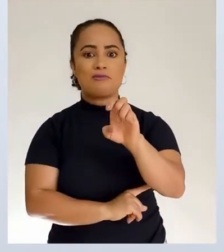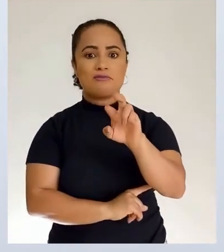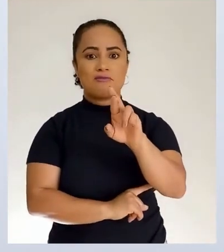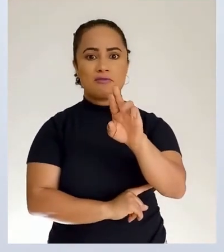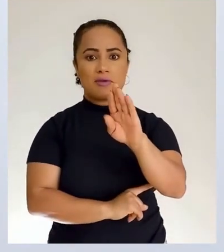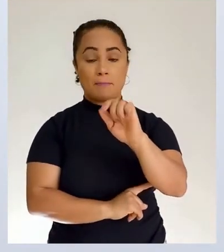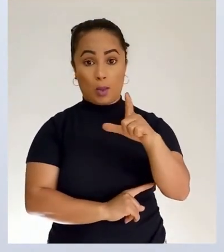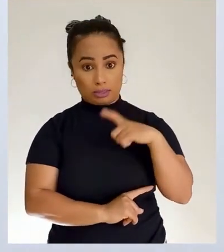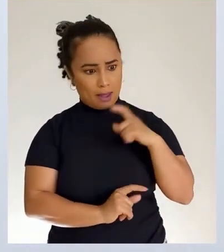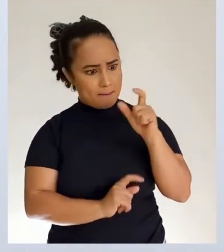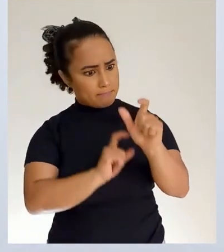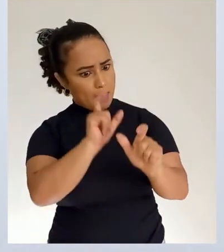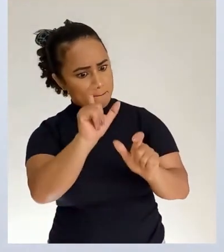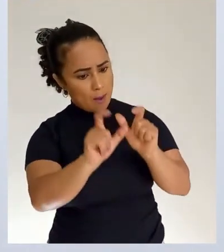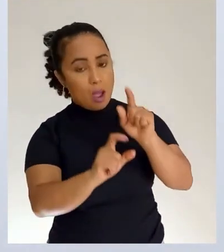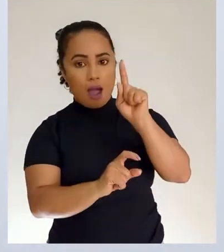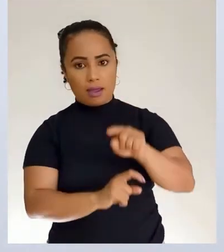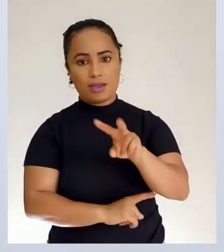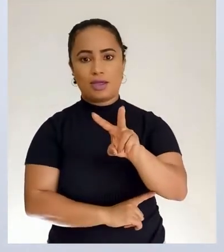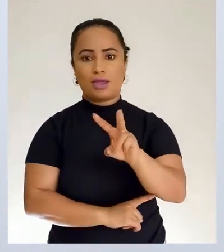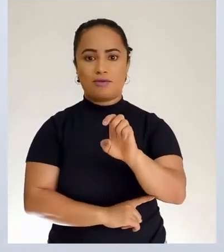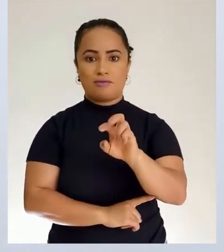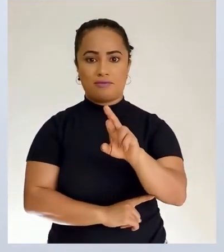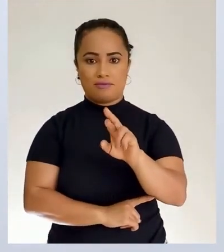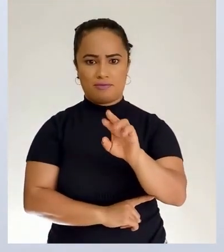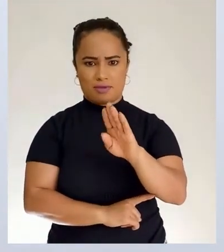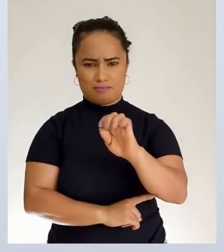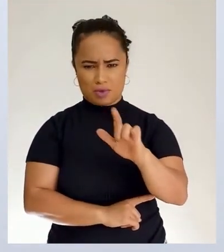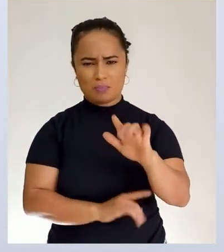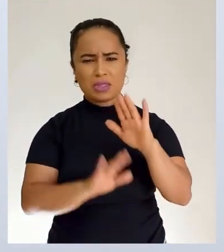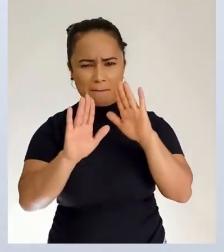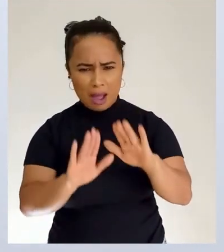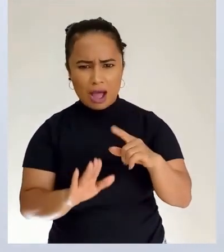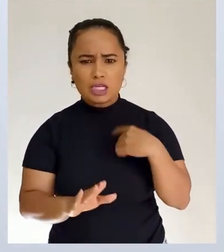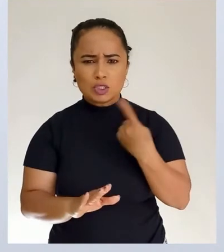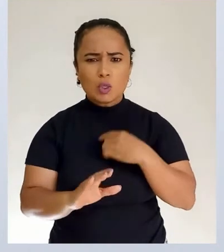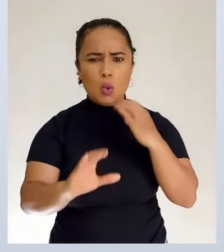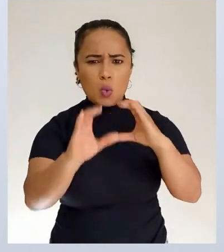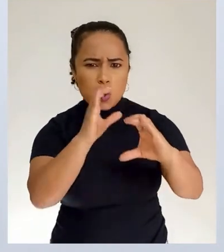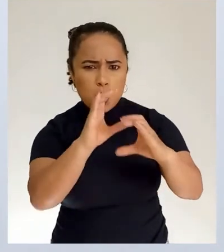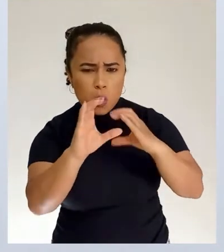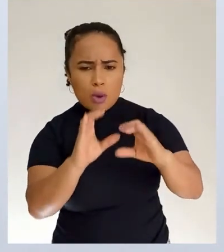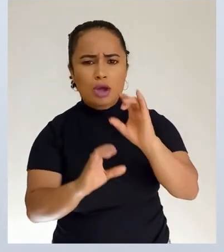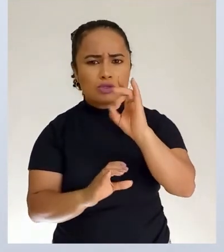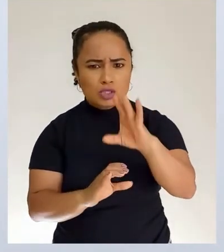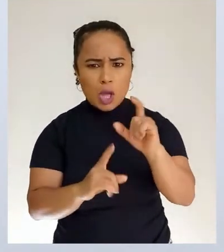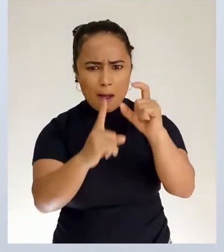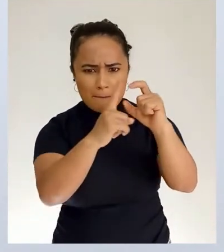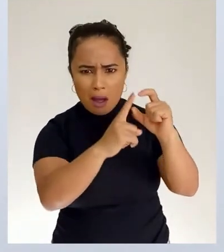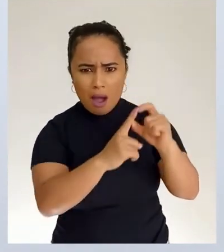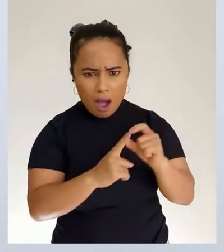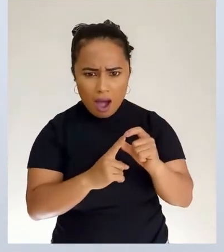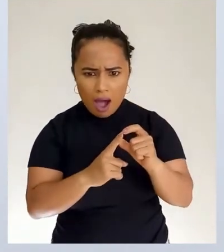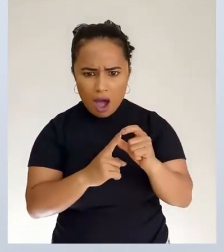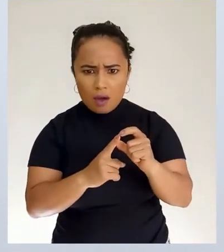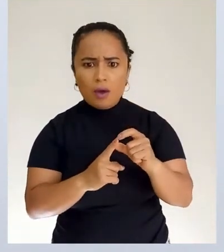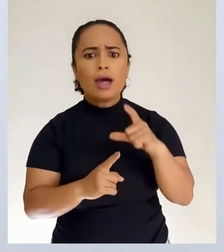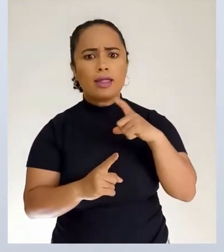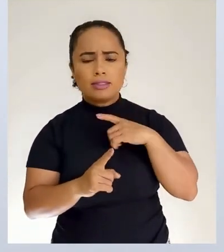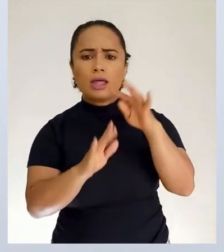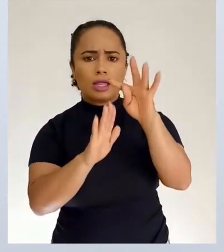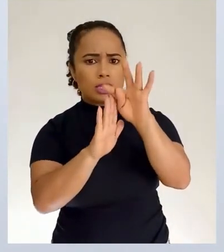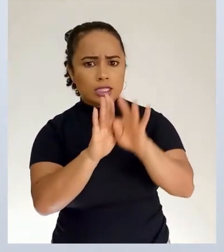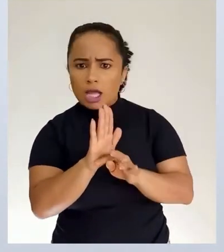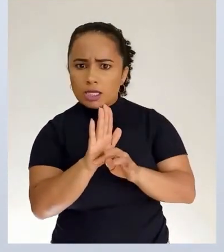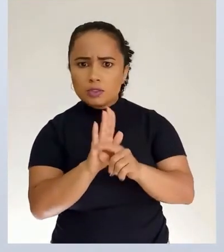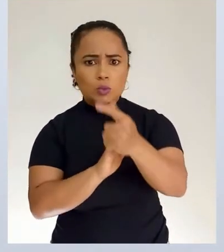verbal. Mas nós não nos comunicamos só através das palavras. Tem muitos textos que nós produzimos que não tem